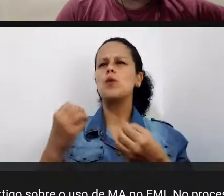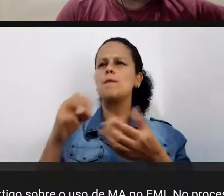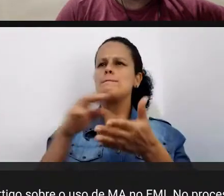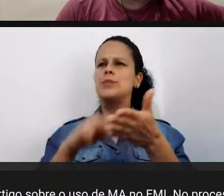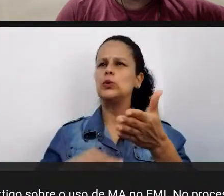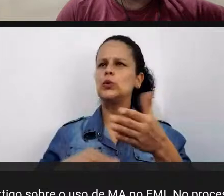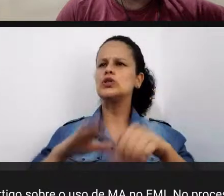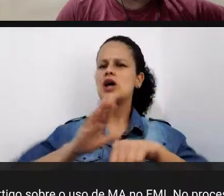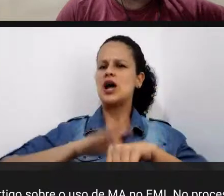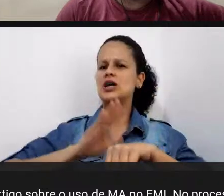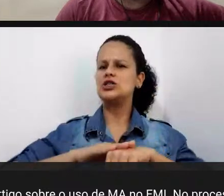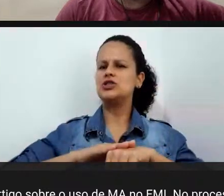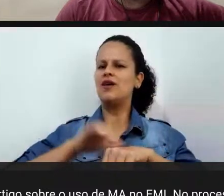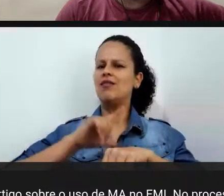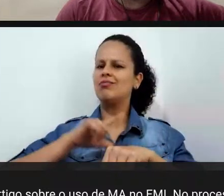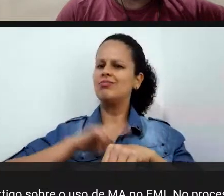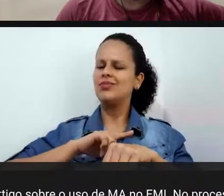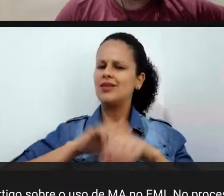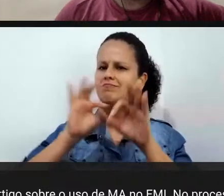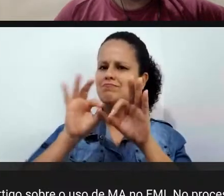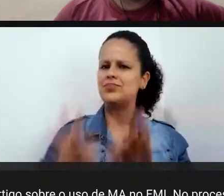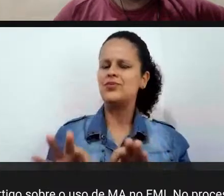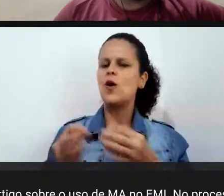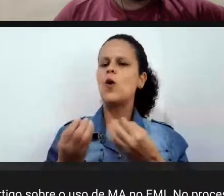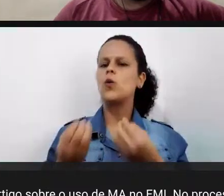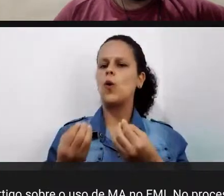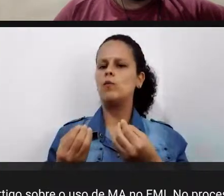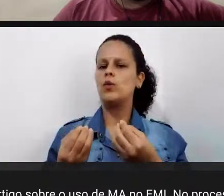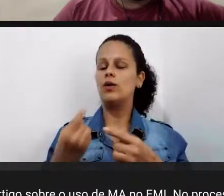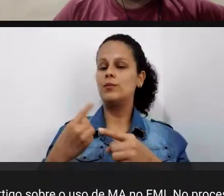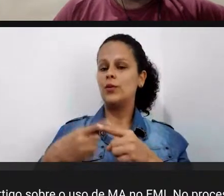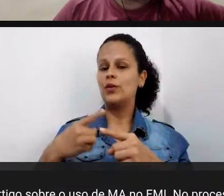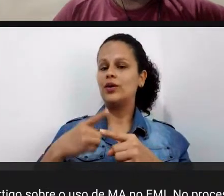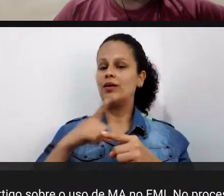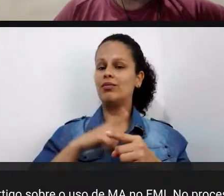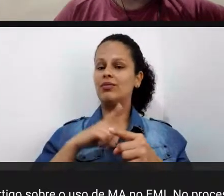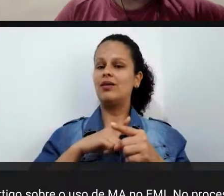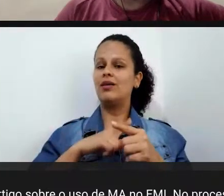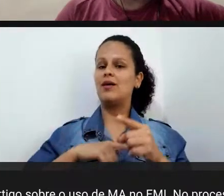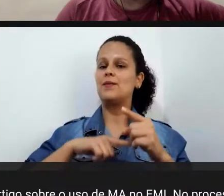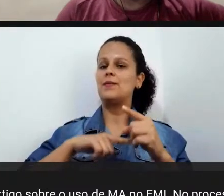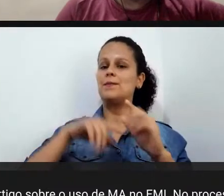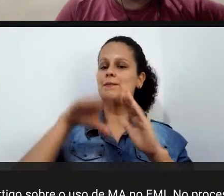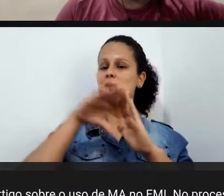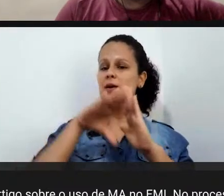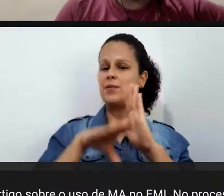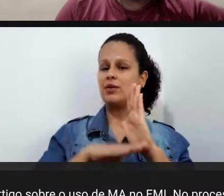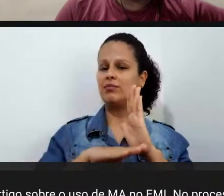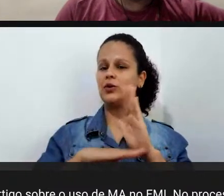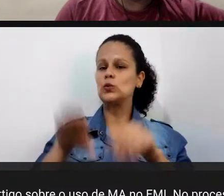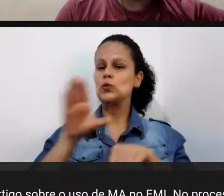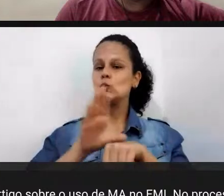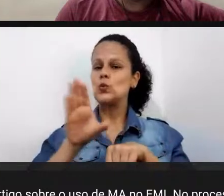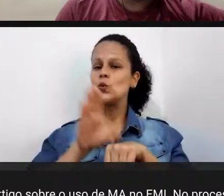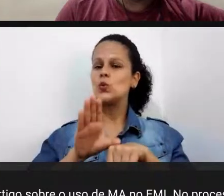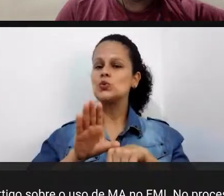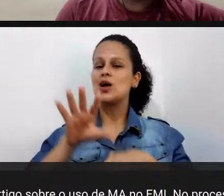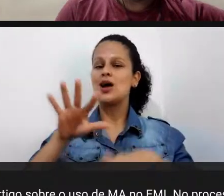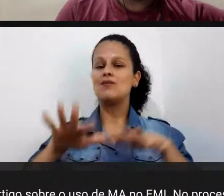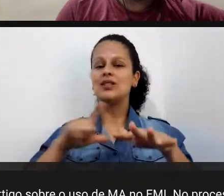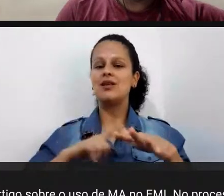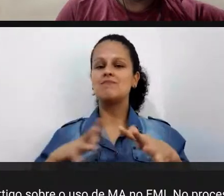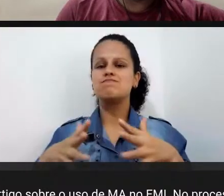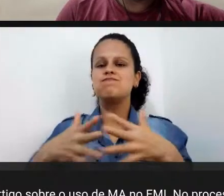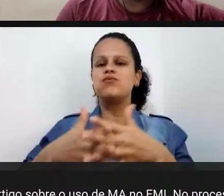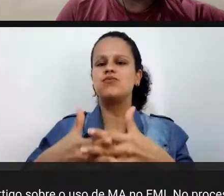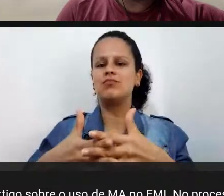exigências dos próprios projetos pedagógicos dos cursos podem ser em pensílios algum de vocês quer falar um